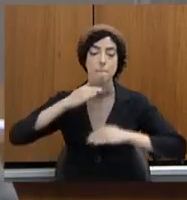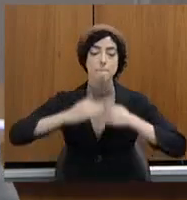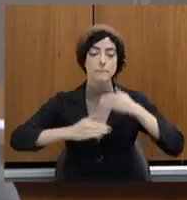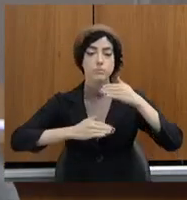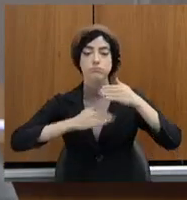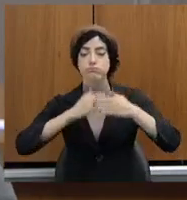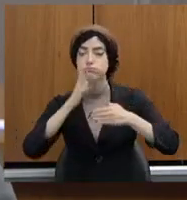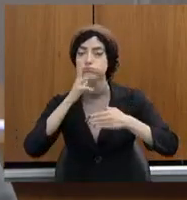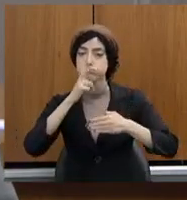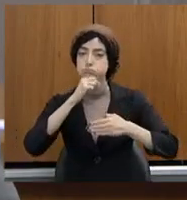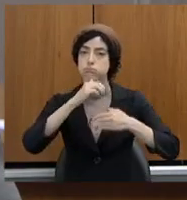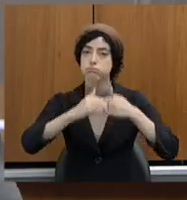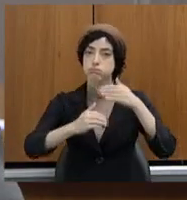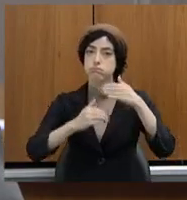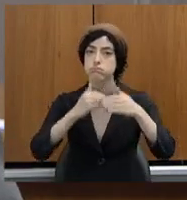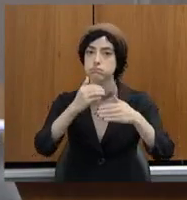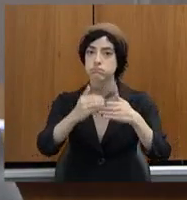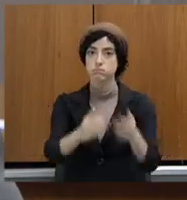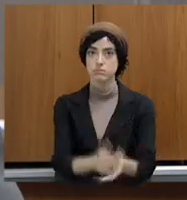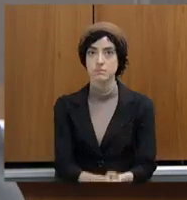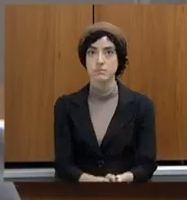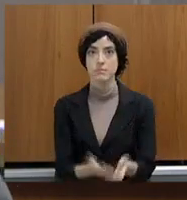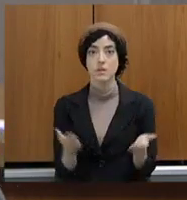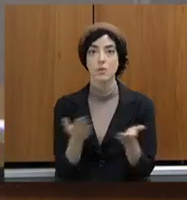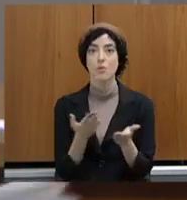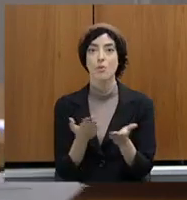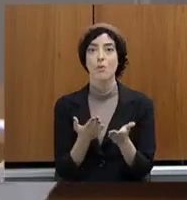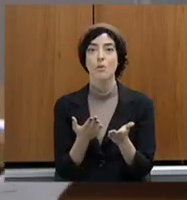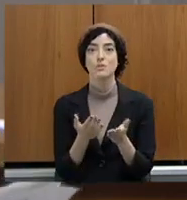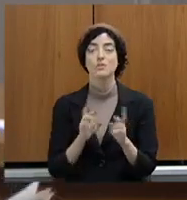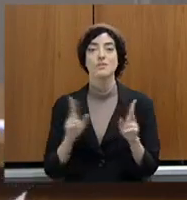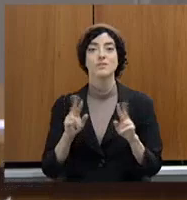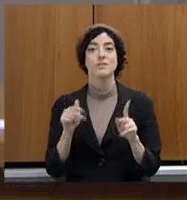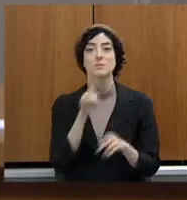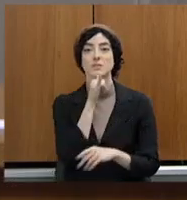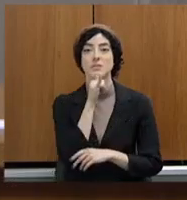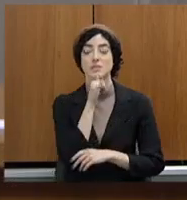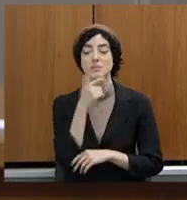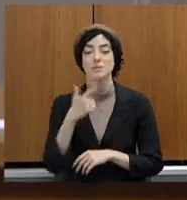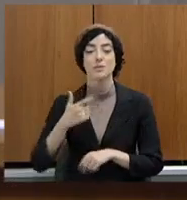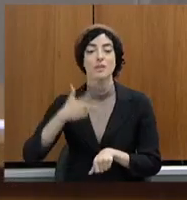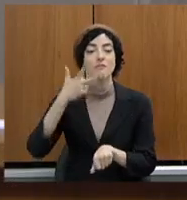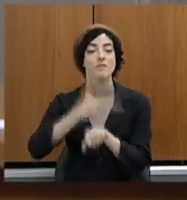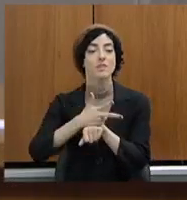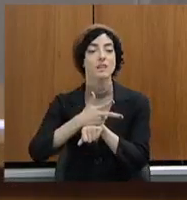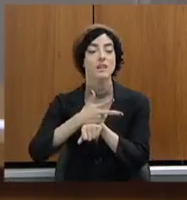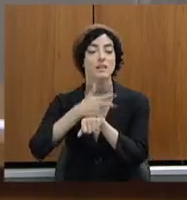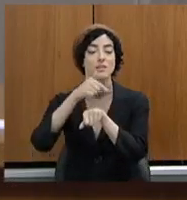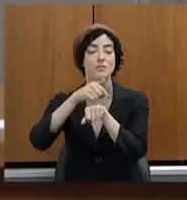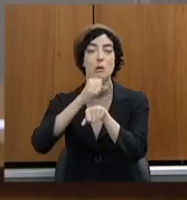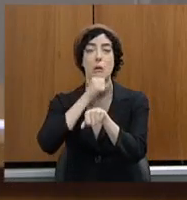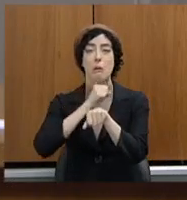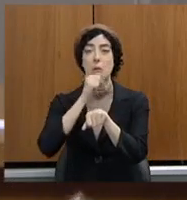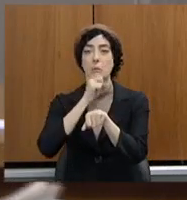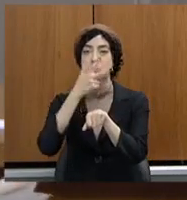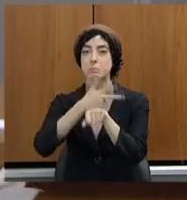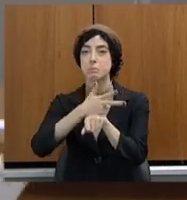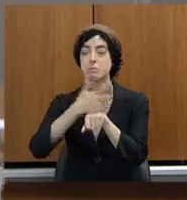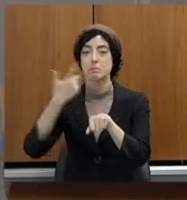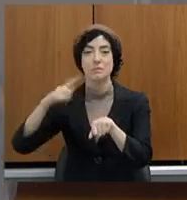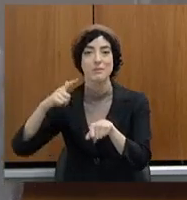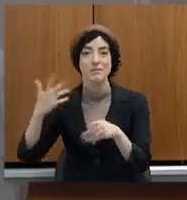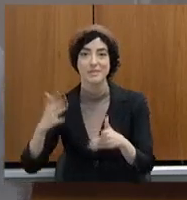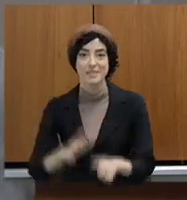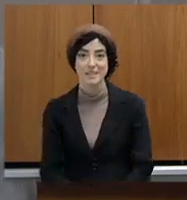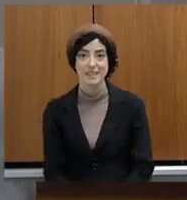usamos mais aquelas filmadoras de ombro, mais nas nossas recepções, as máquinas datilográficas